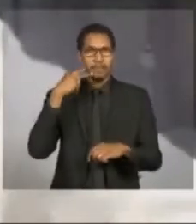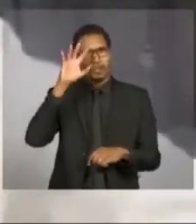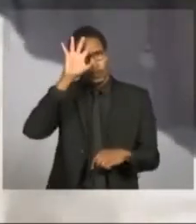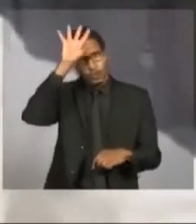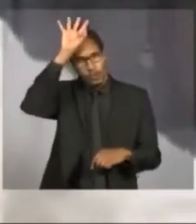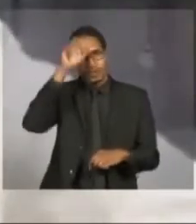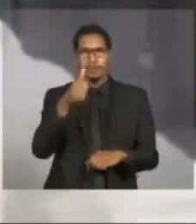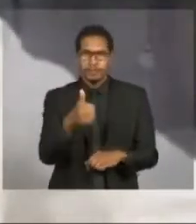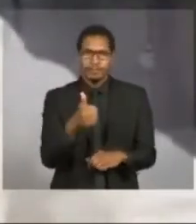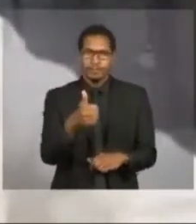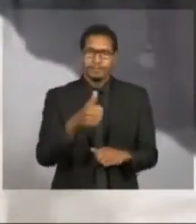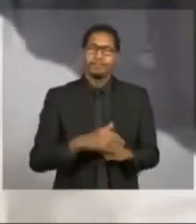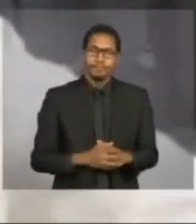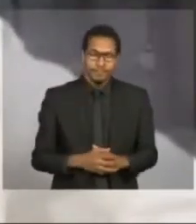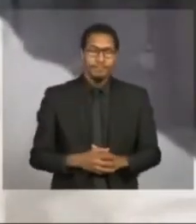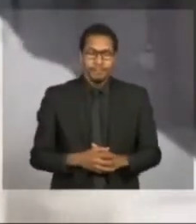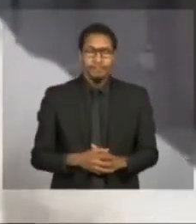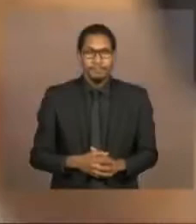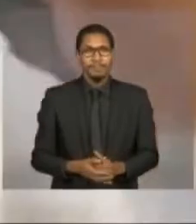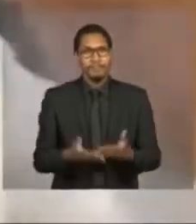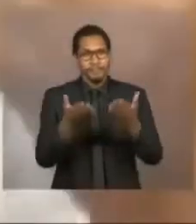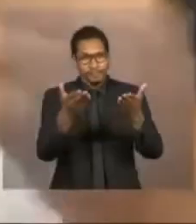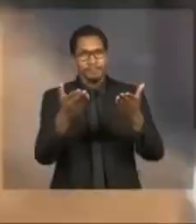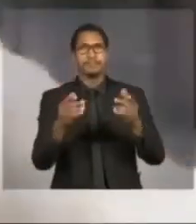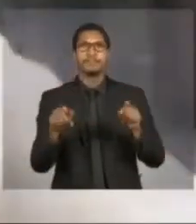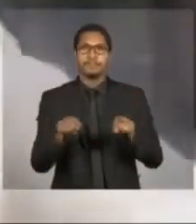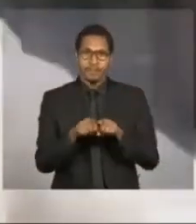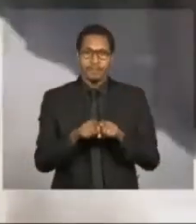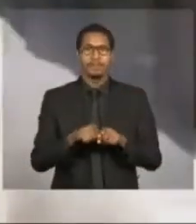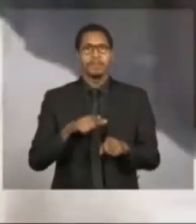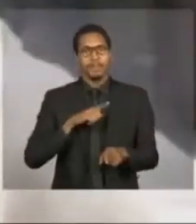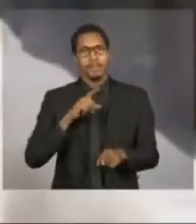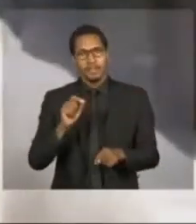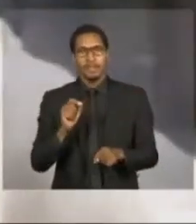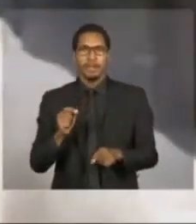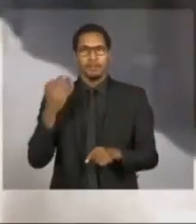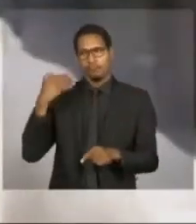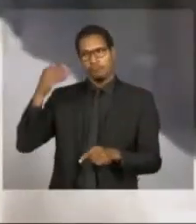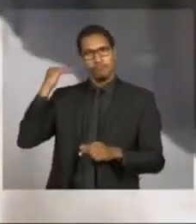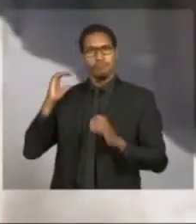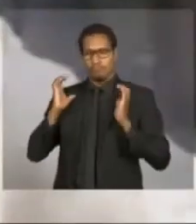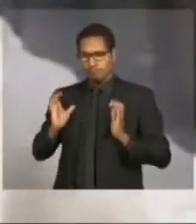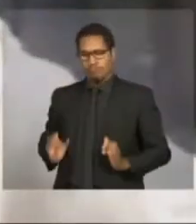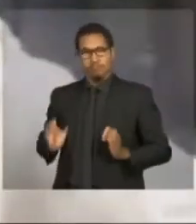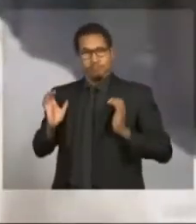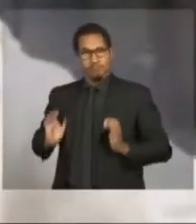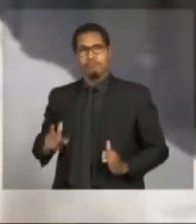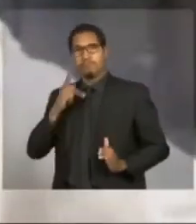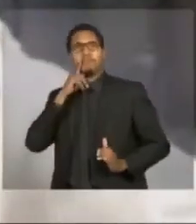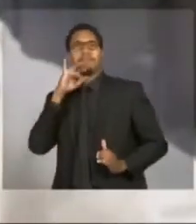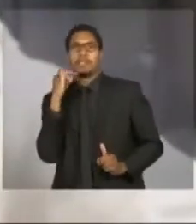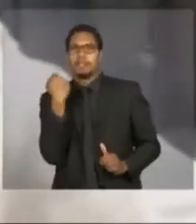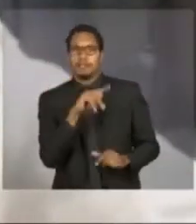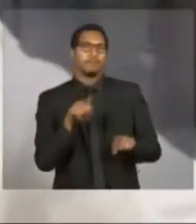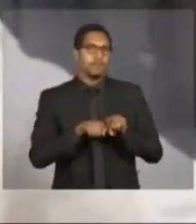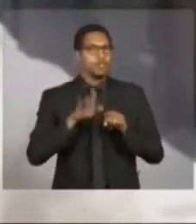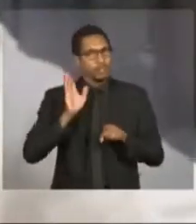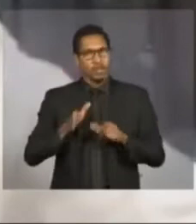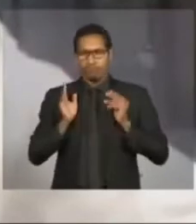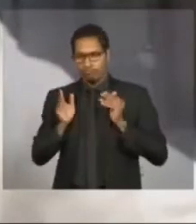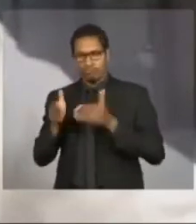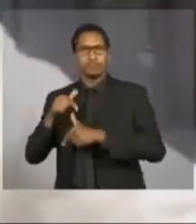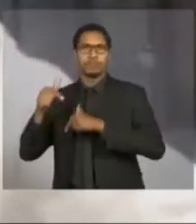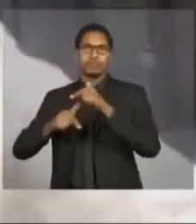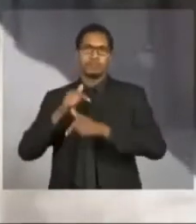iniciativa. Vossa Excelência, já a partir do seu pai, tem uma dedicação e um trabalho intenso com